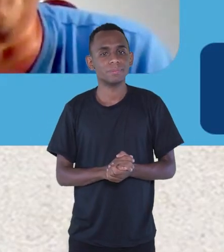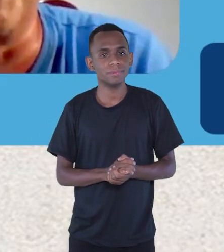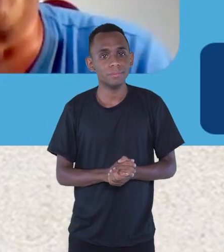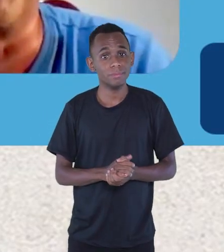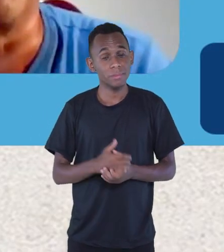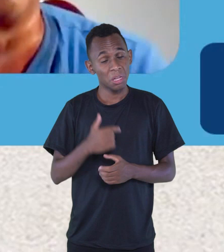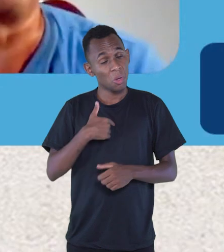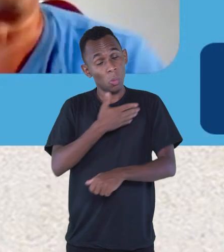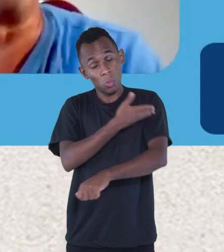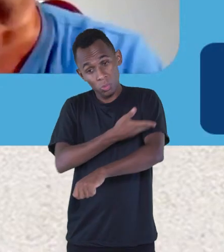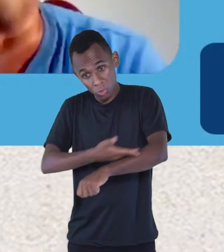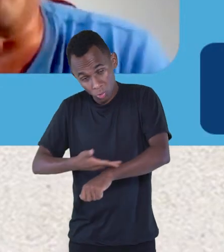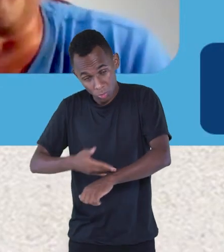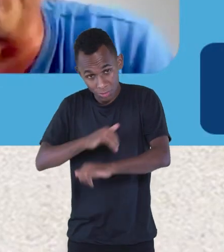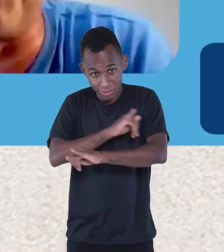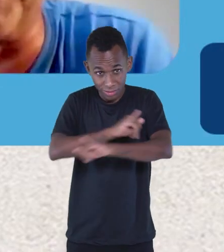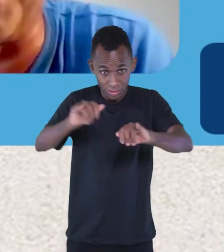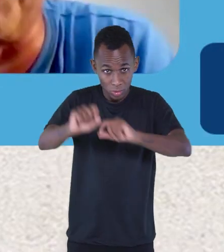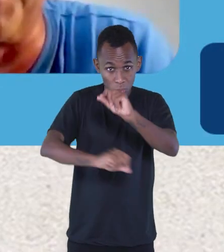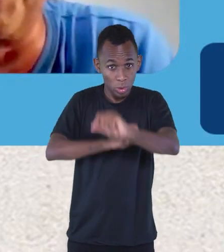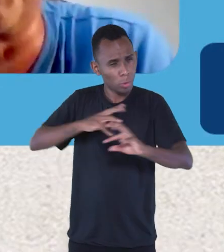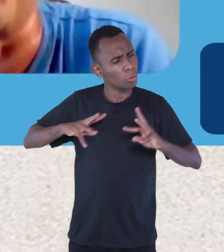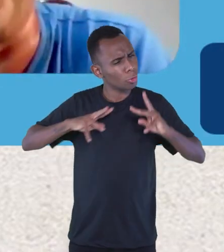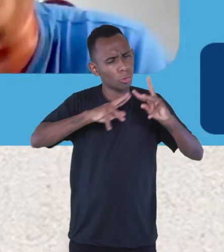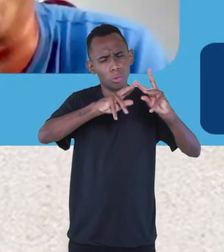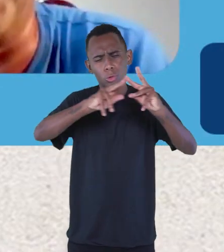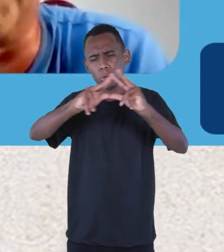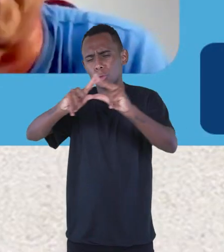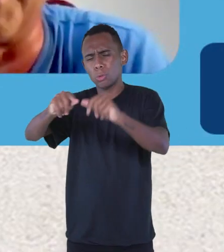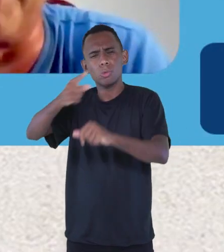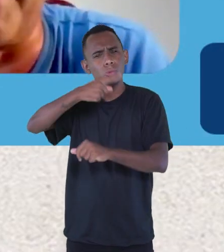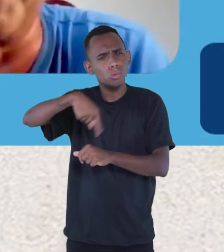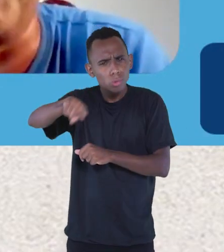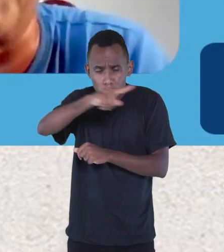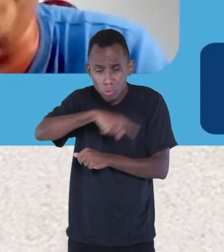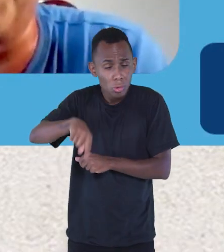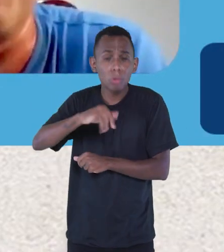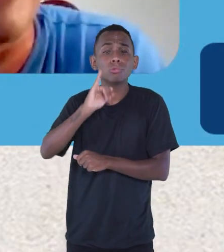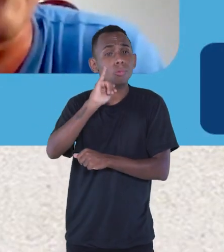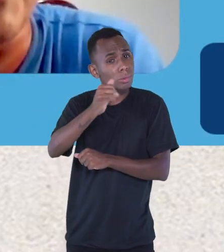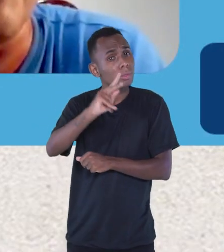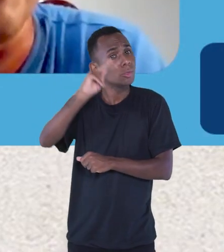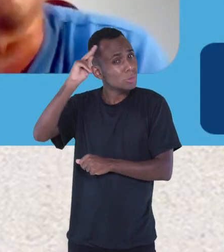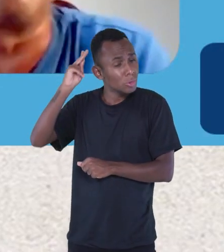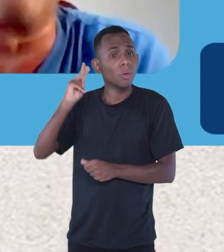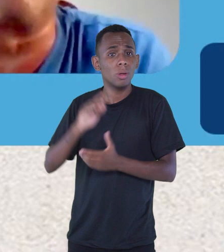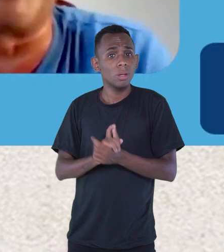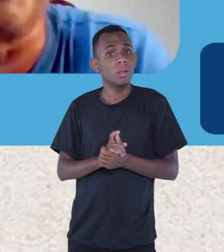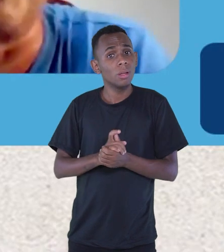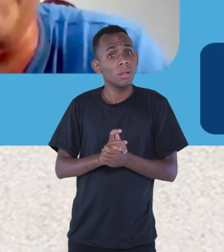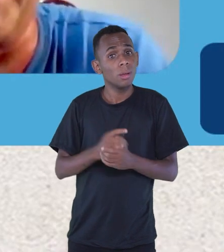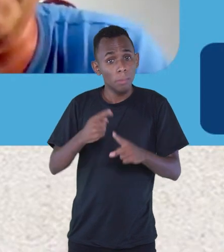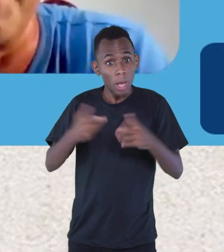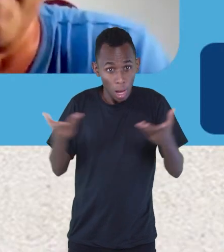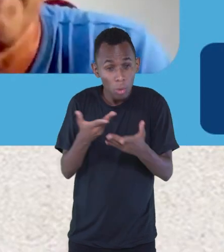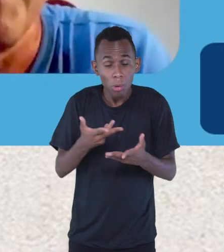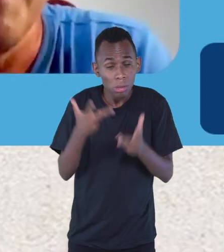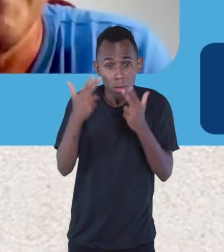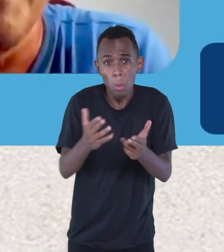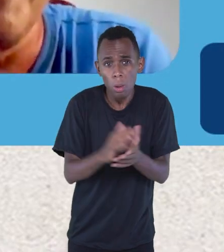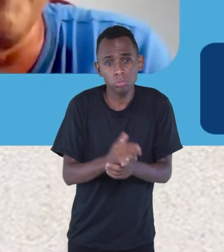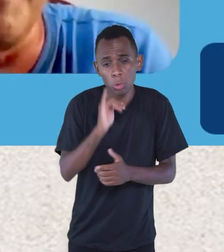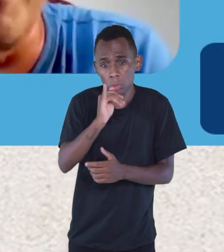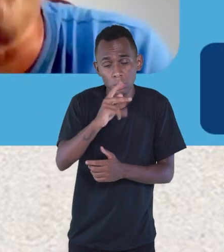eu costumo dizer, Josane, que todos nós somos contadores de histórias. Isso que nós estamos fazendo agora aqui não é outra coisa senão contar histórias.